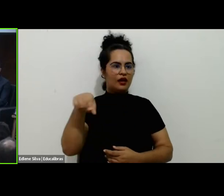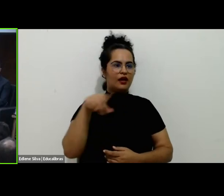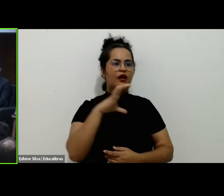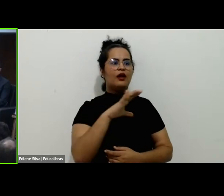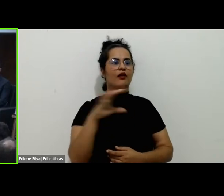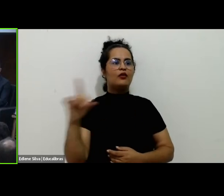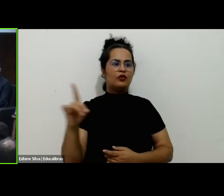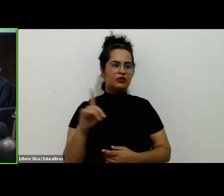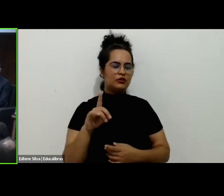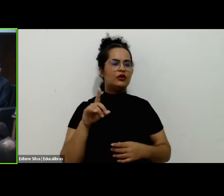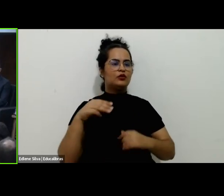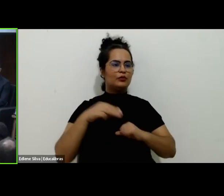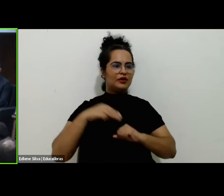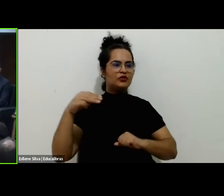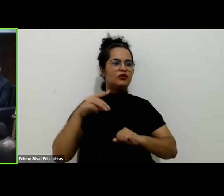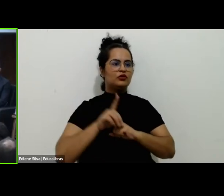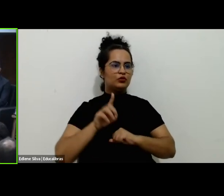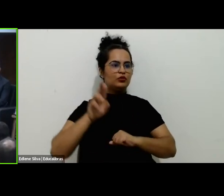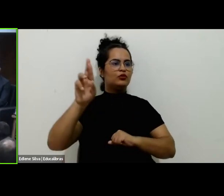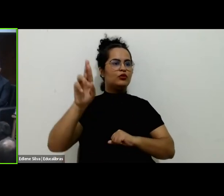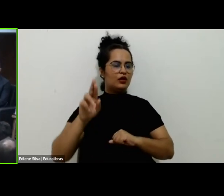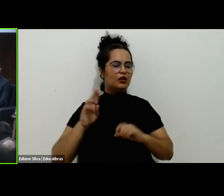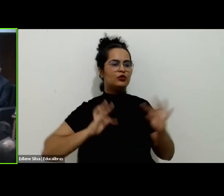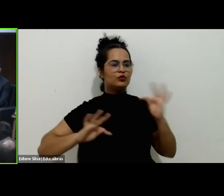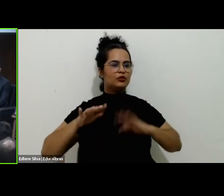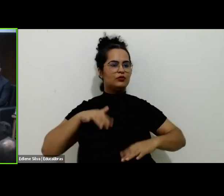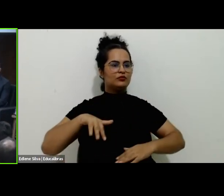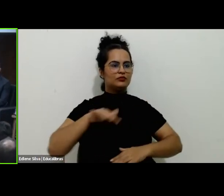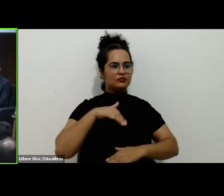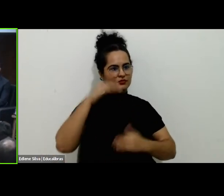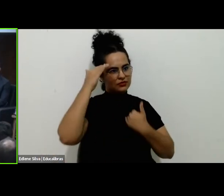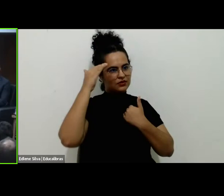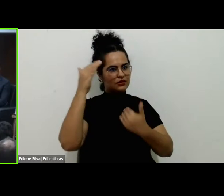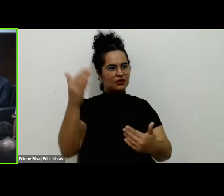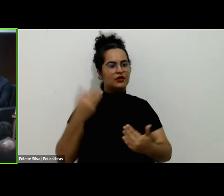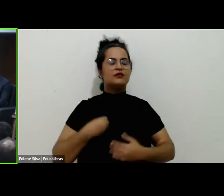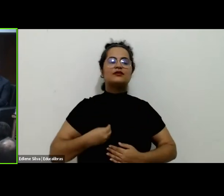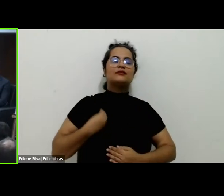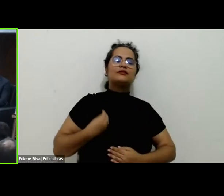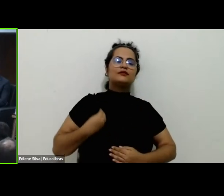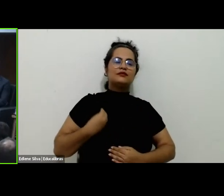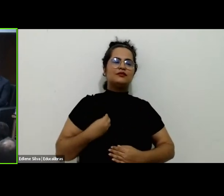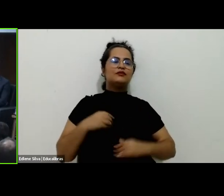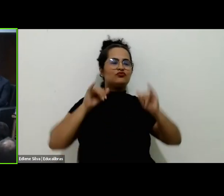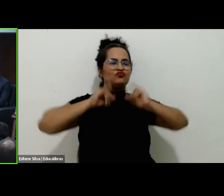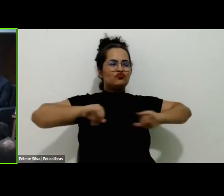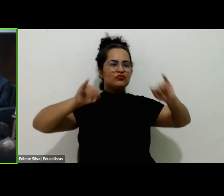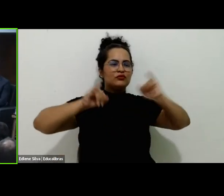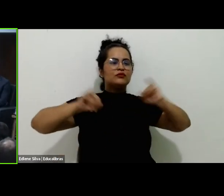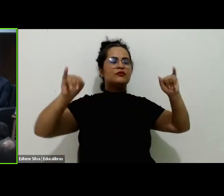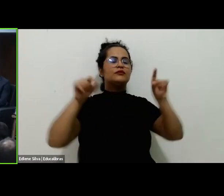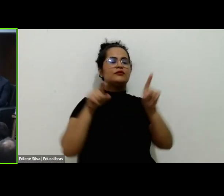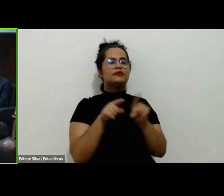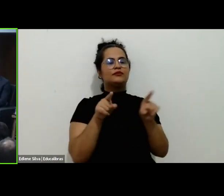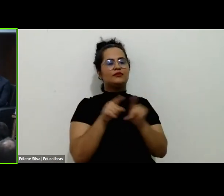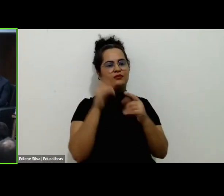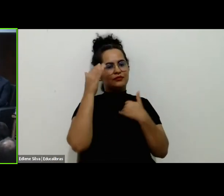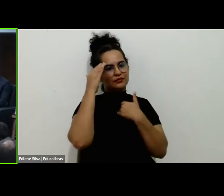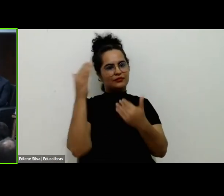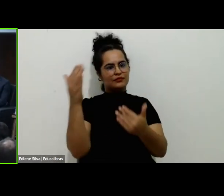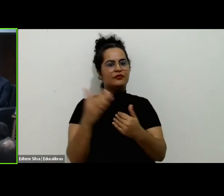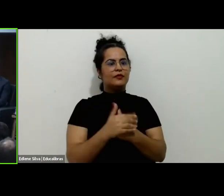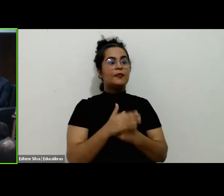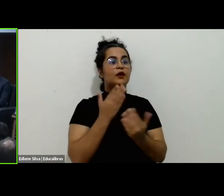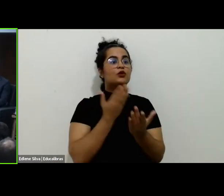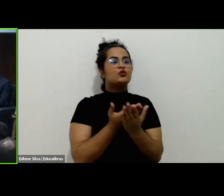em Turismo, mestrado e doutorado, professor Glauber, muito obrigado pela sua presença, por toda a divulgação. Eu queria agradecer muito a presença dos